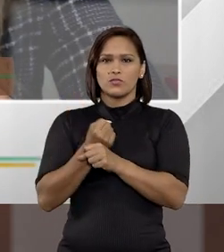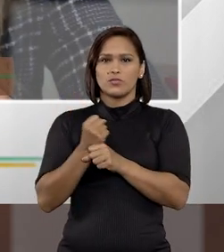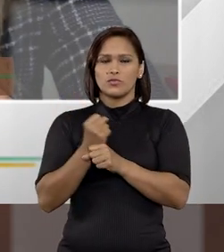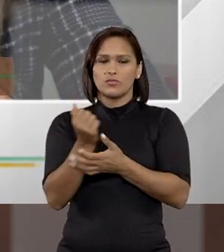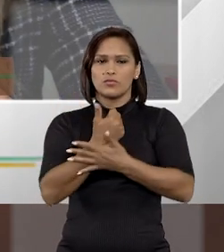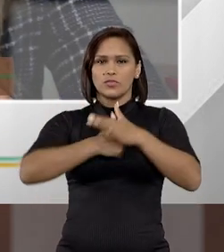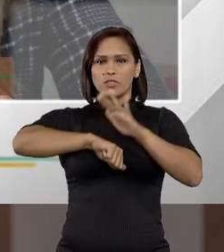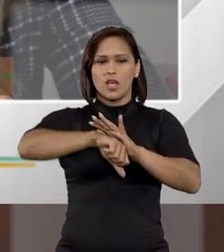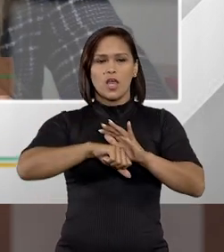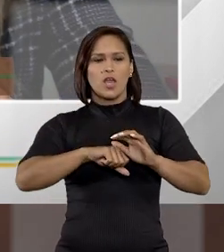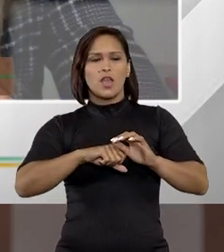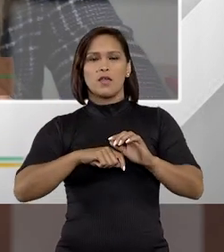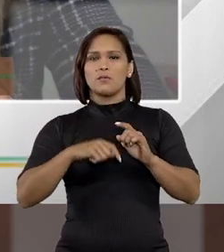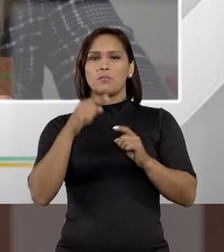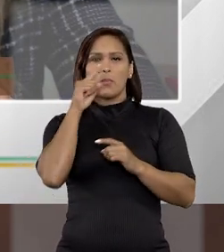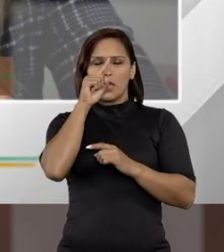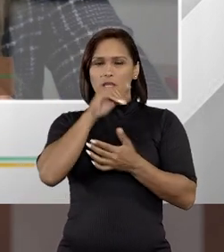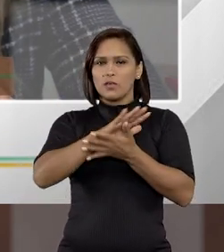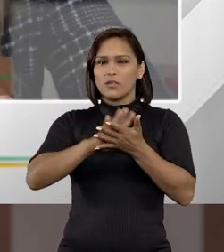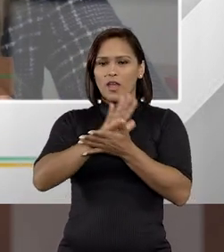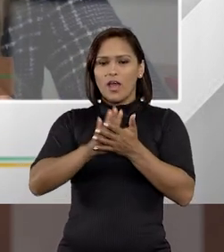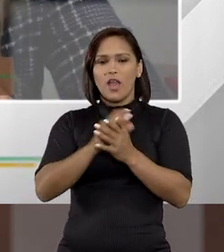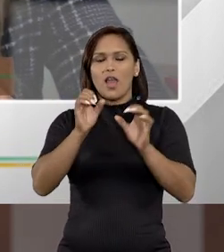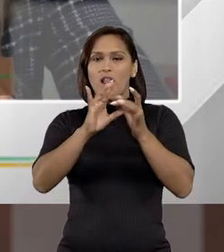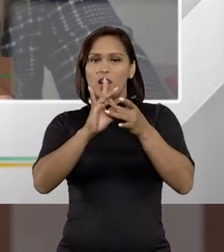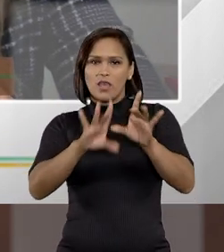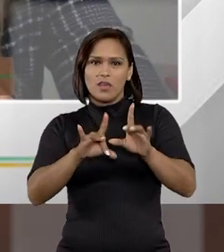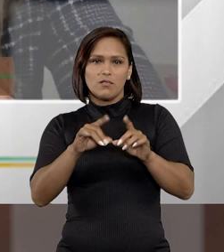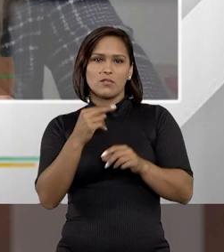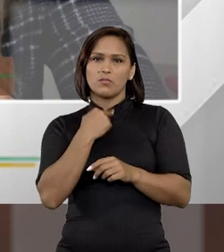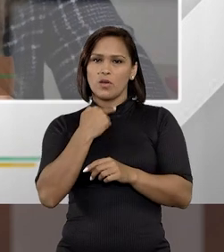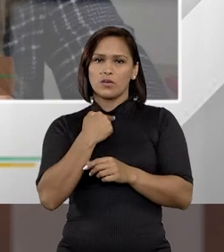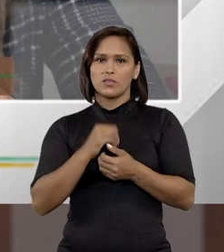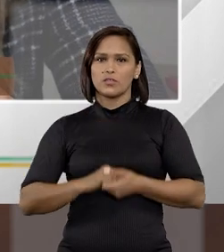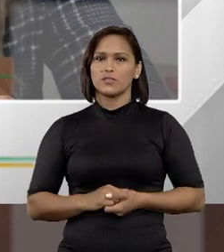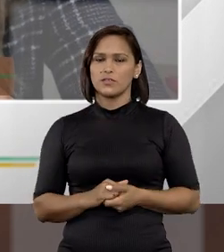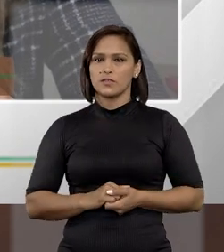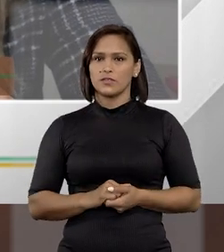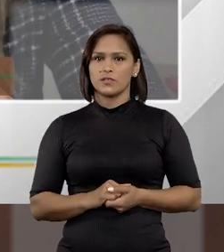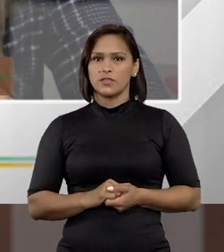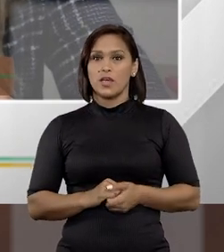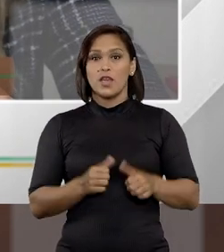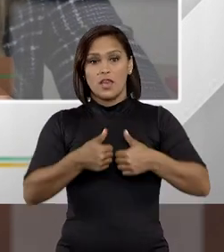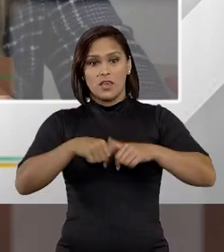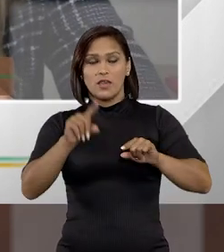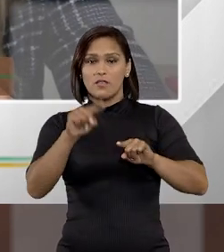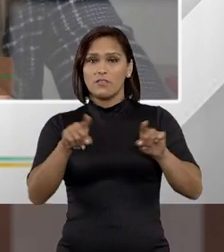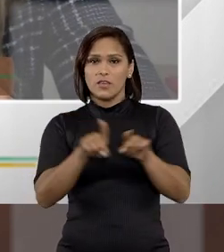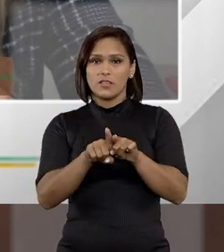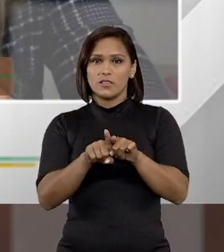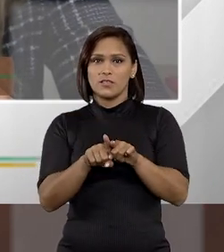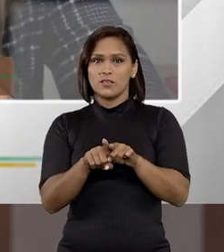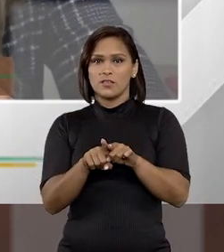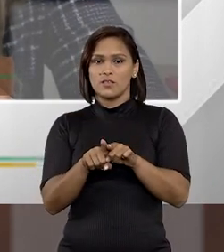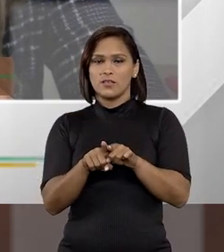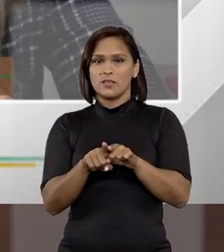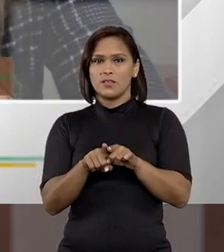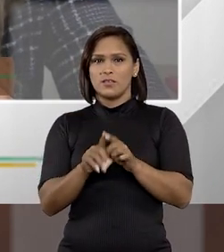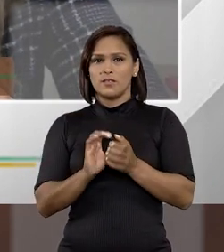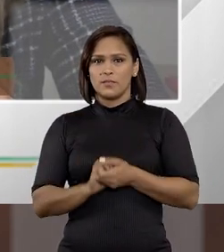em que o sujeito não oferece qualquer tipo de perigo estando em liberdade, né, e, enfim, essa questão também aí